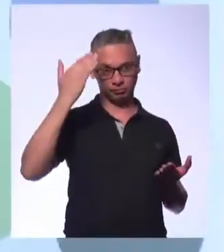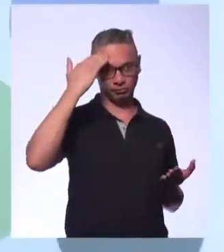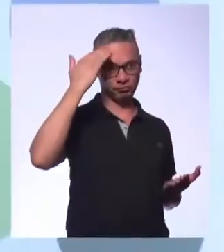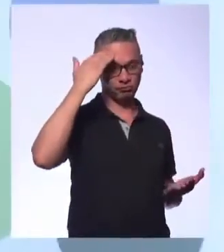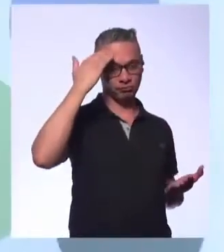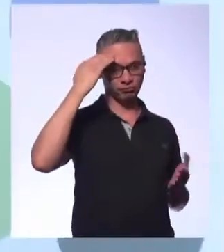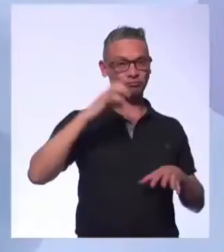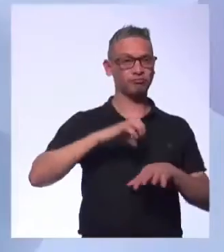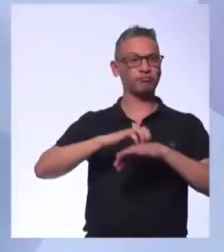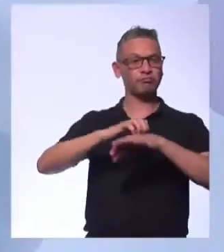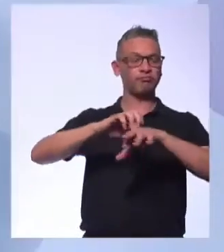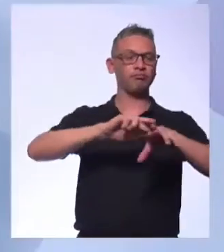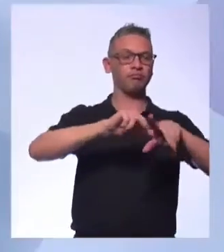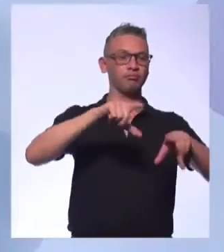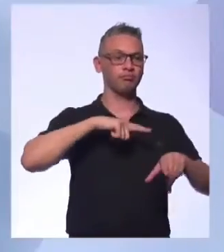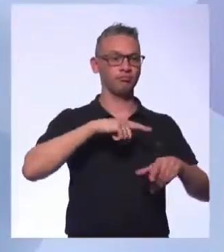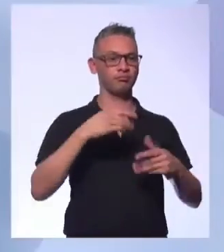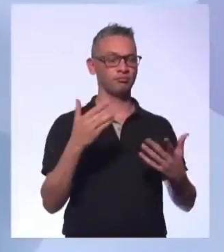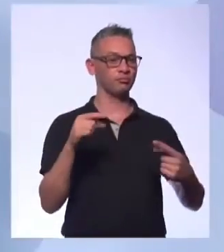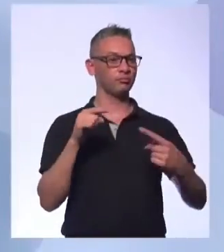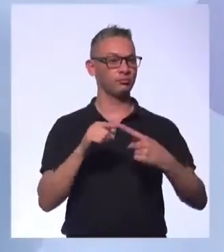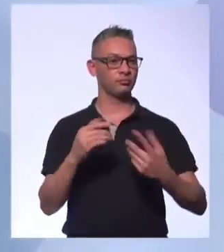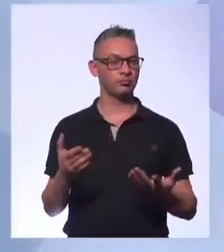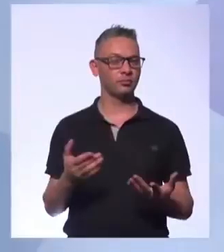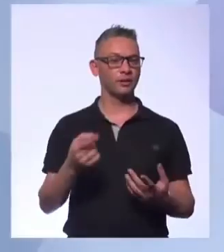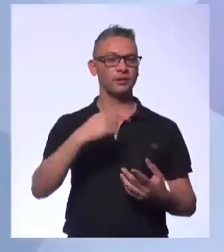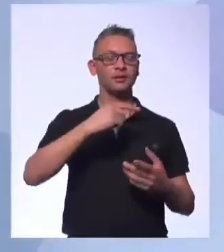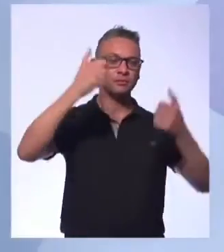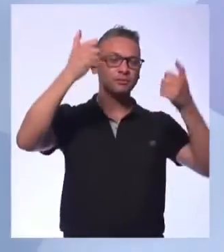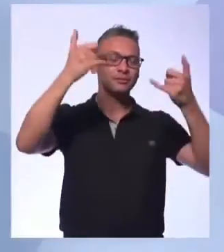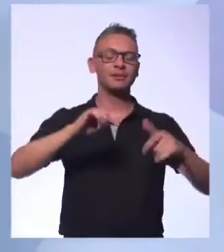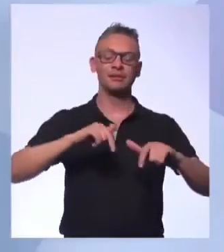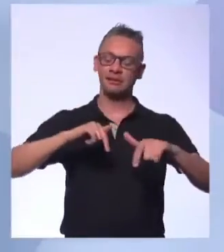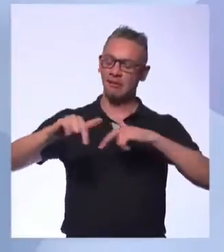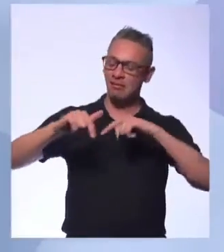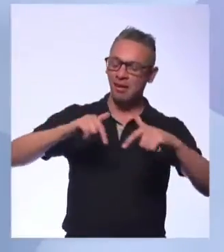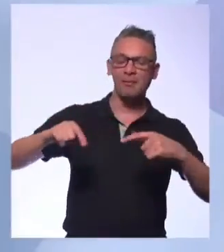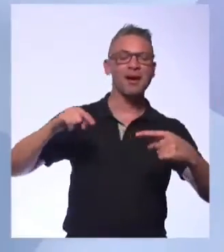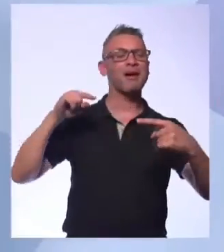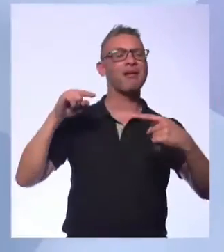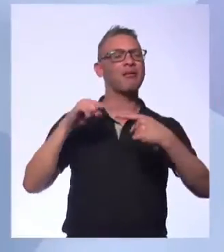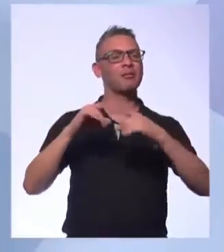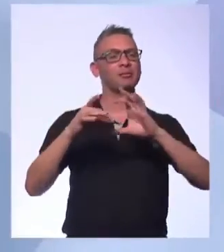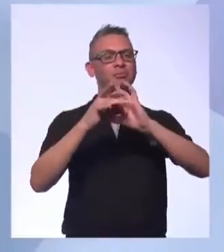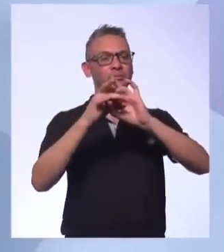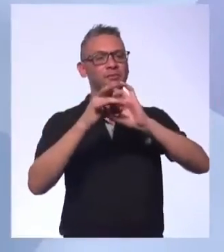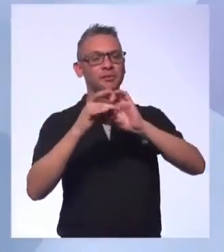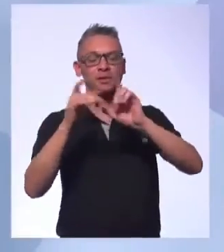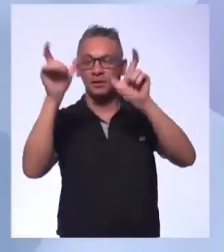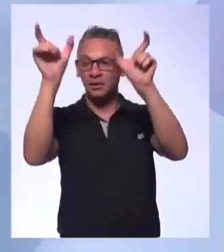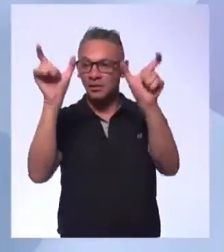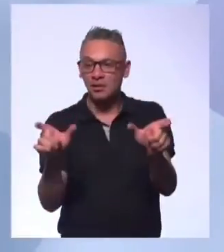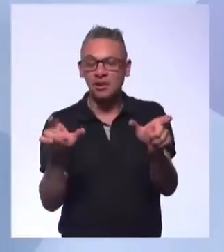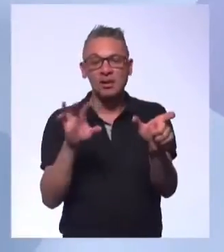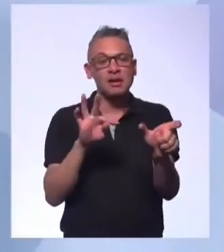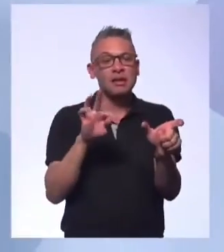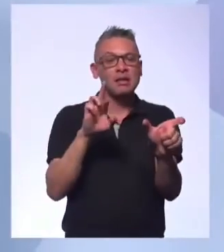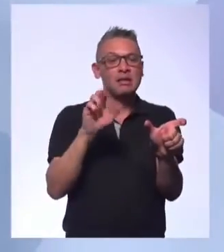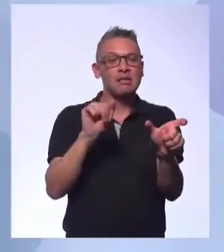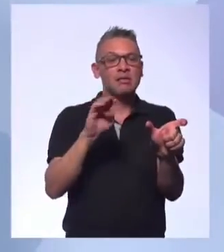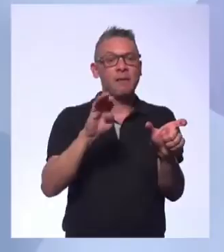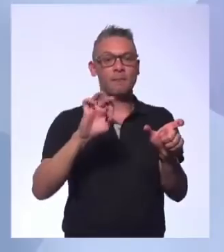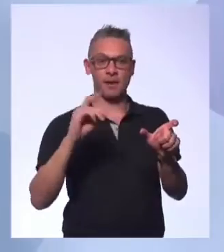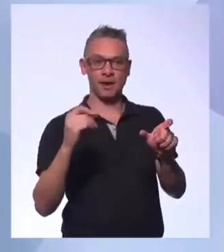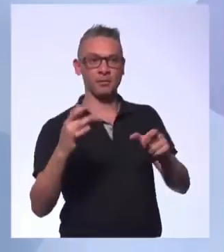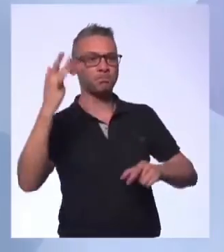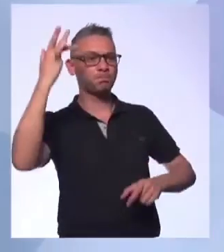não faz parte. Exatamente. Você não faz parte disso. Então, quando a gente trabalha e tem essa associação da imagem do que é trabalho, que é essa